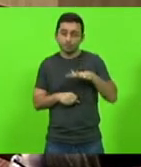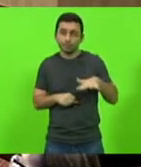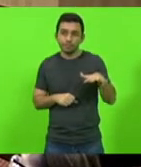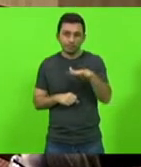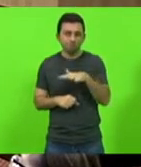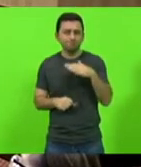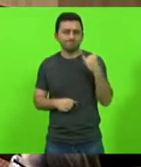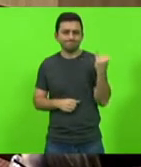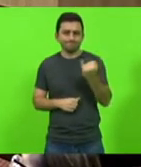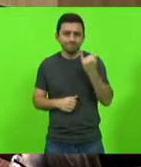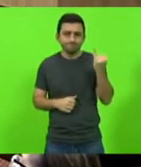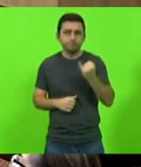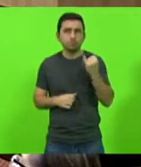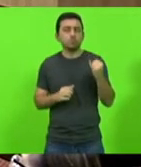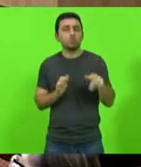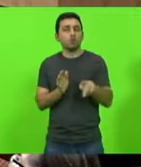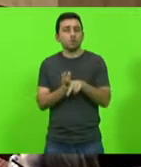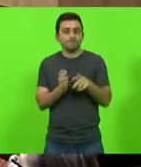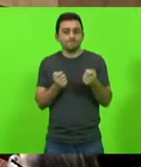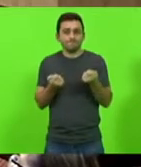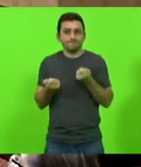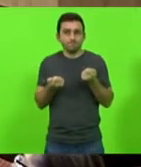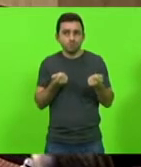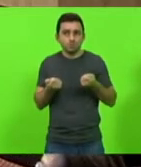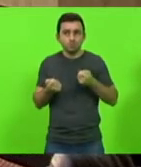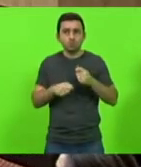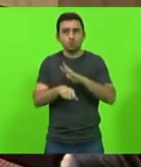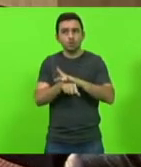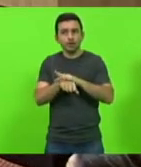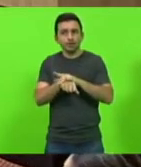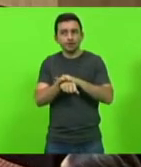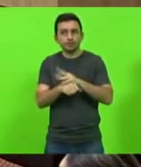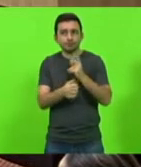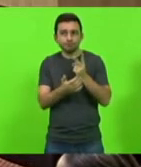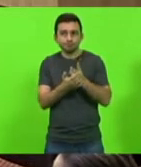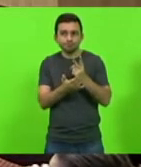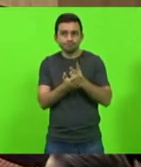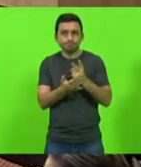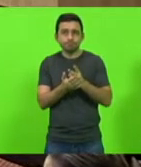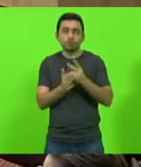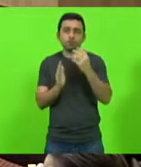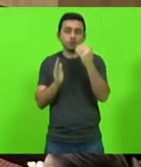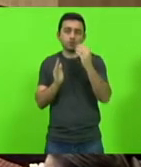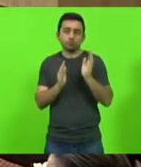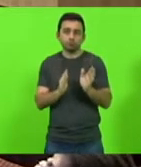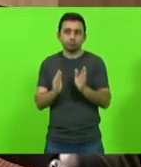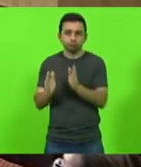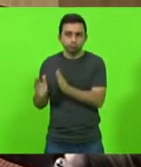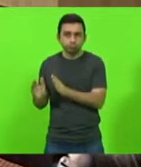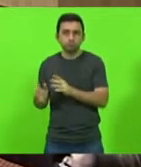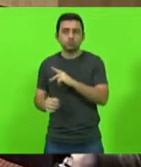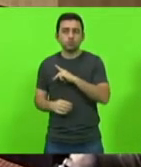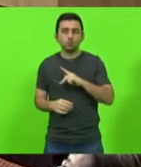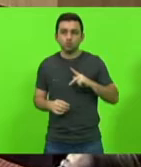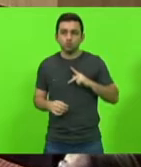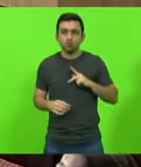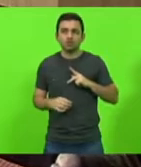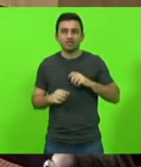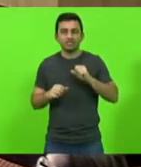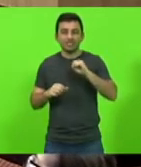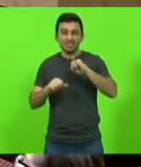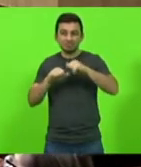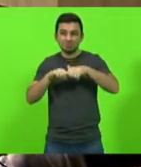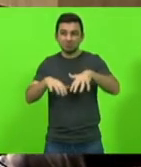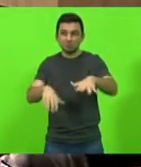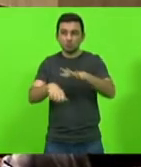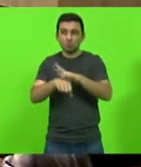essenciais ao controle de doença e manutenção da ordem pública em casos de epidemia pandemia ou surtos provocados